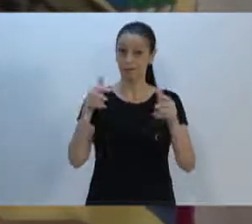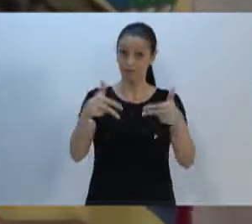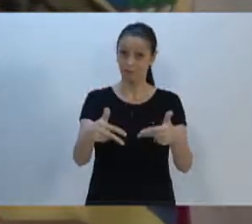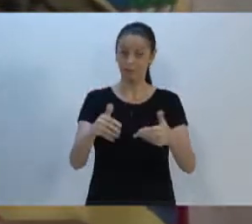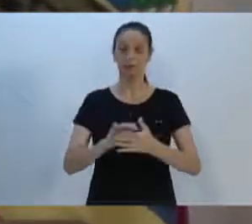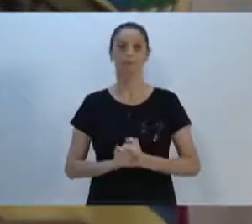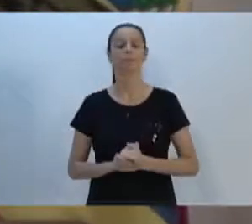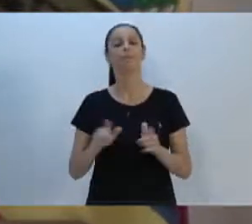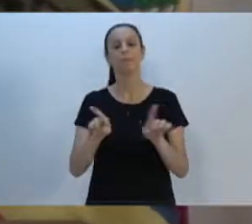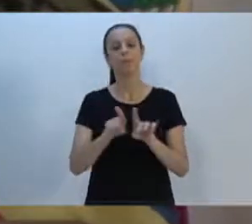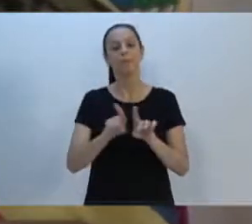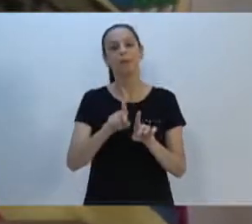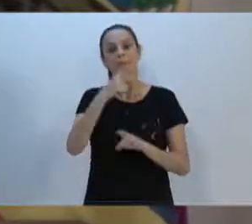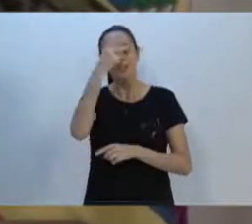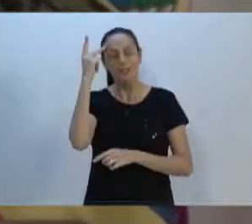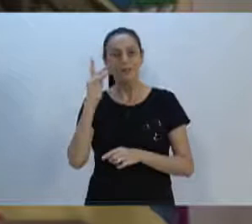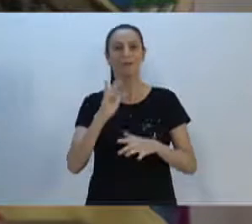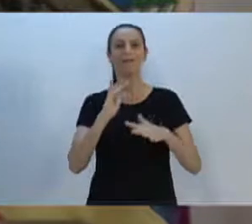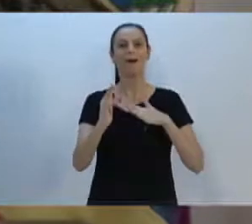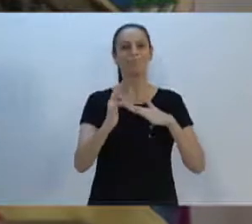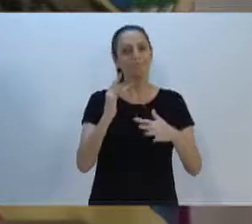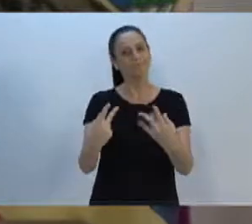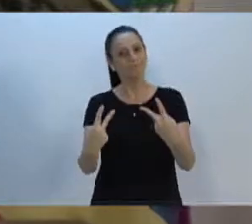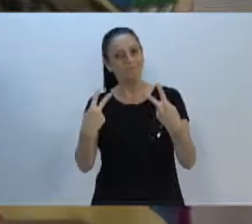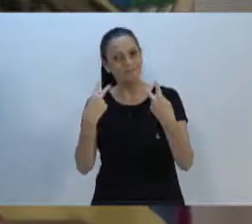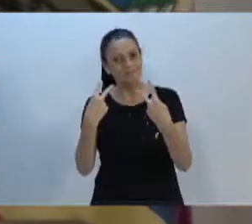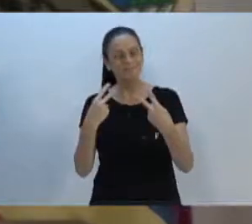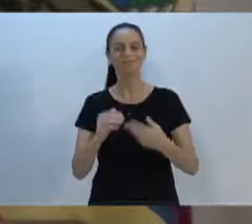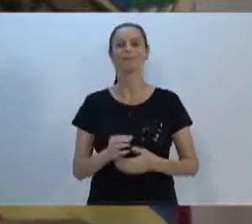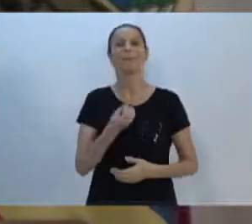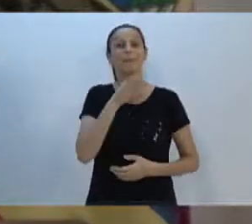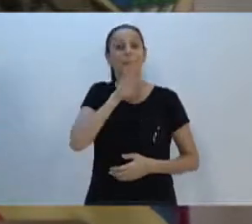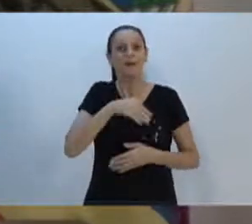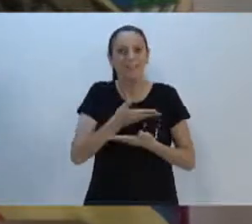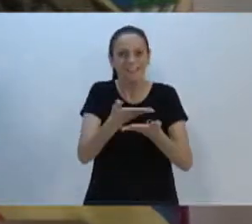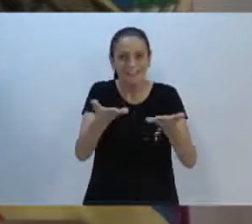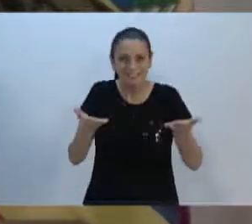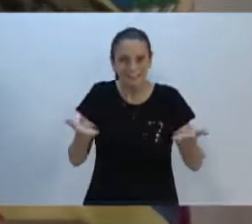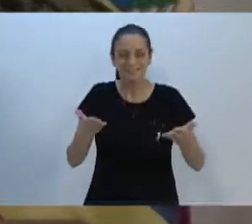comunidade que nos acompanha pelas redes sociais, boa tarde.